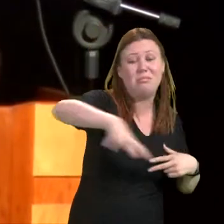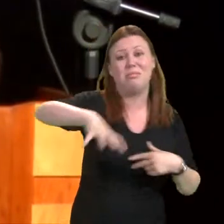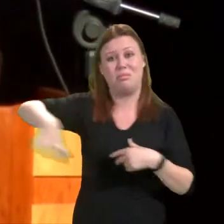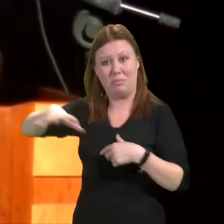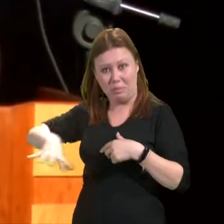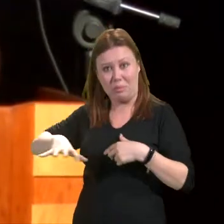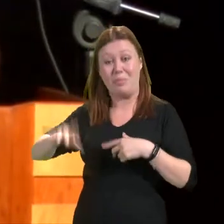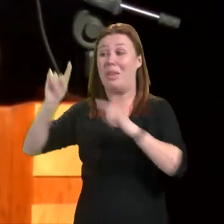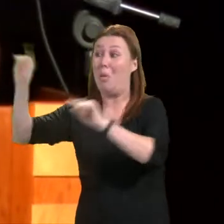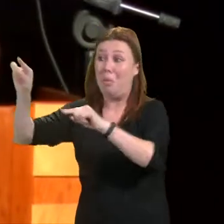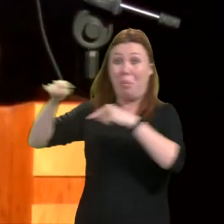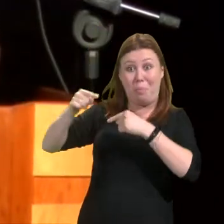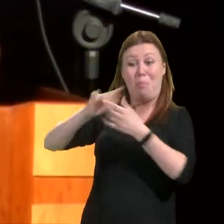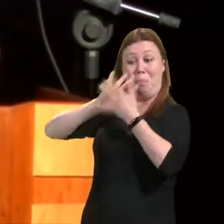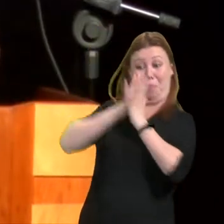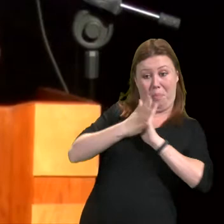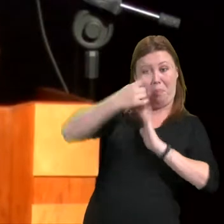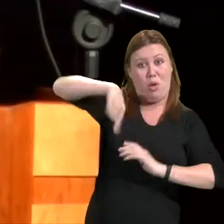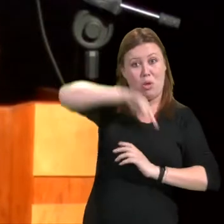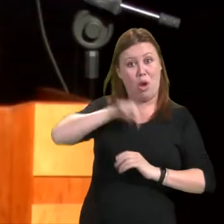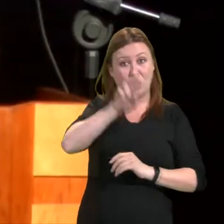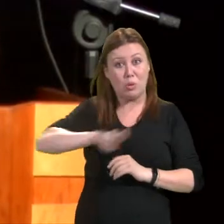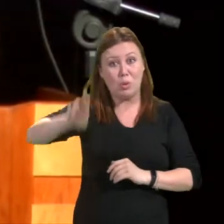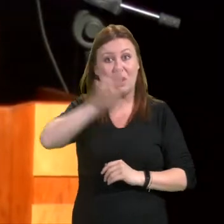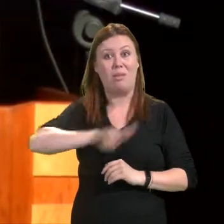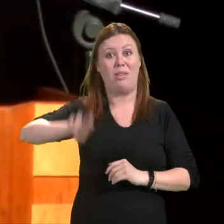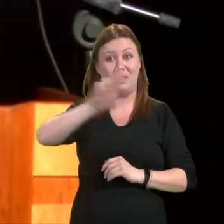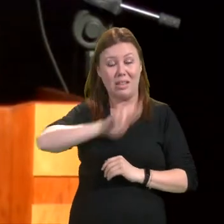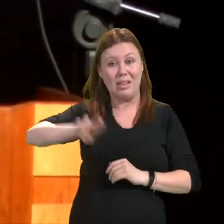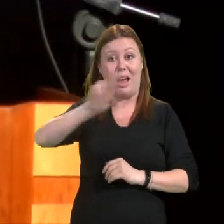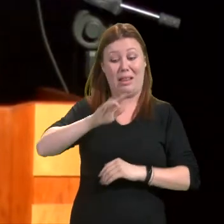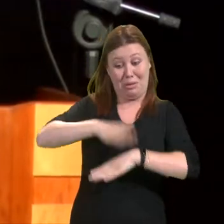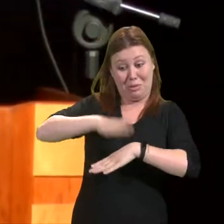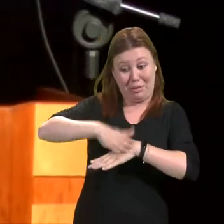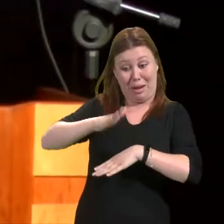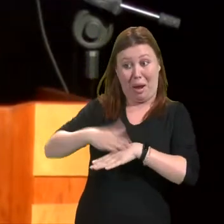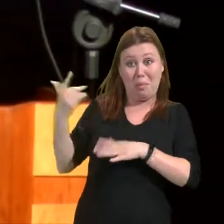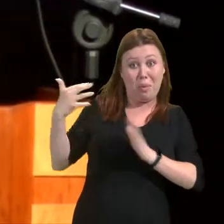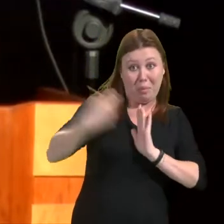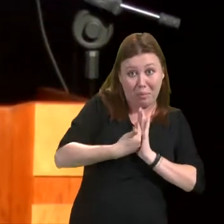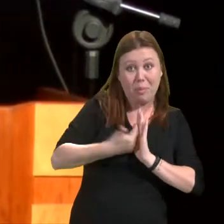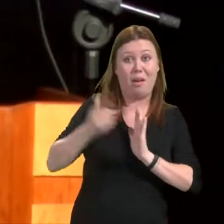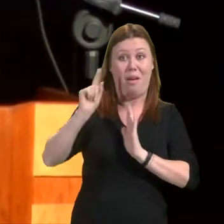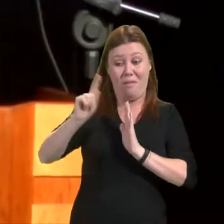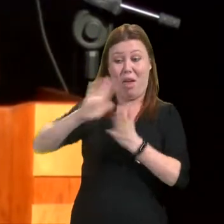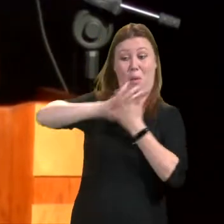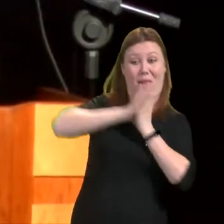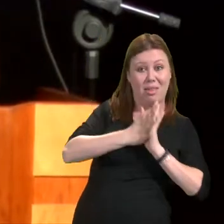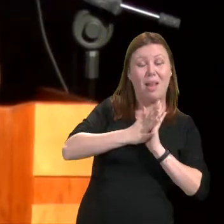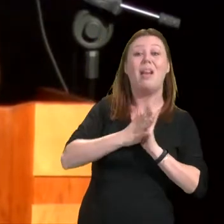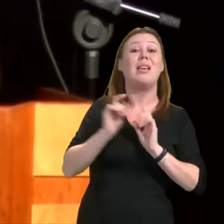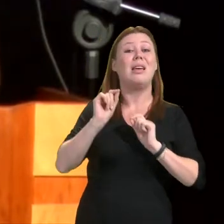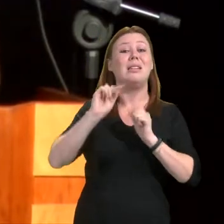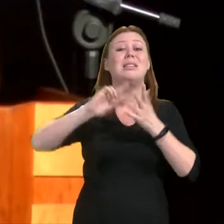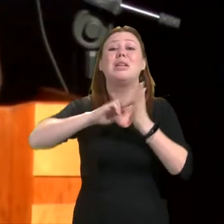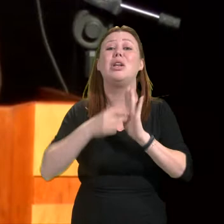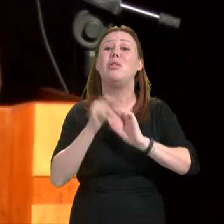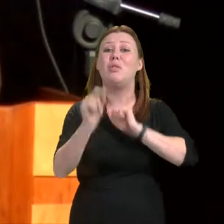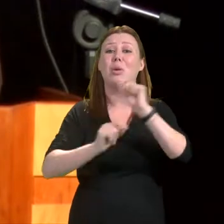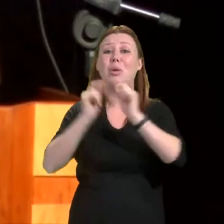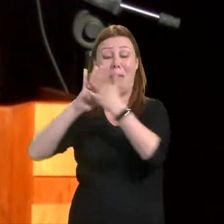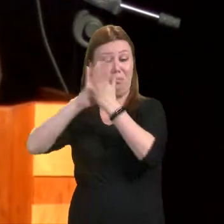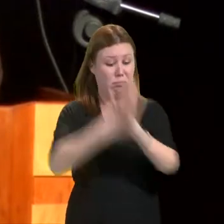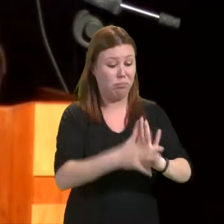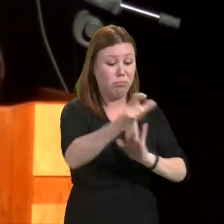do aumento que a universidade se tomou nesses últimos tempos, ela é um ataque aos